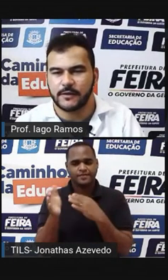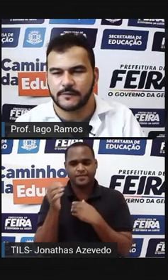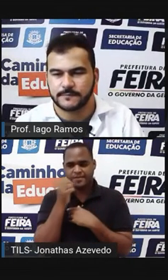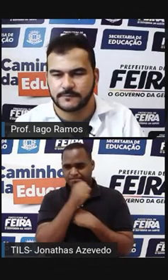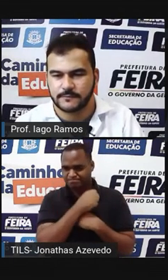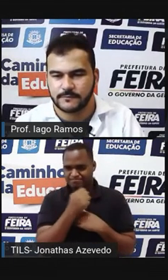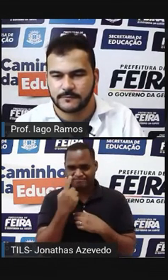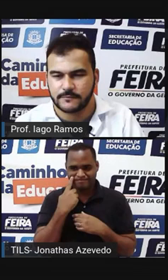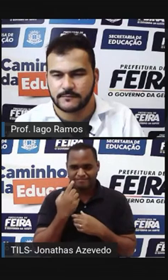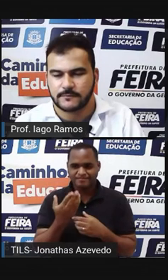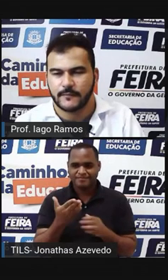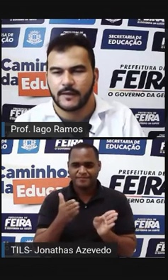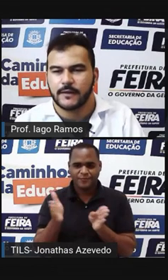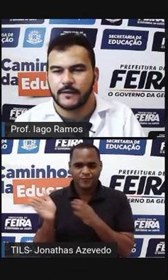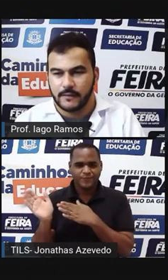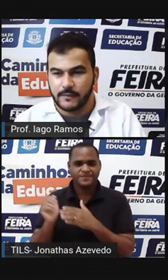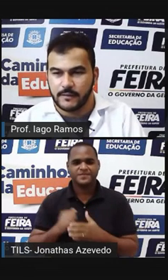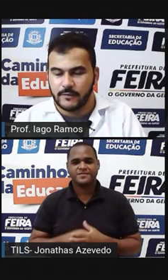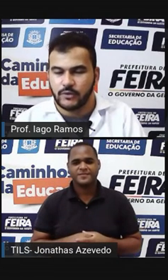Zinha aqui Ó